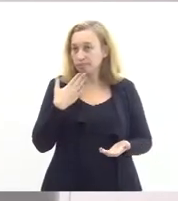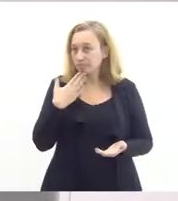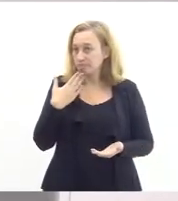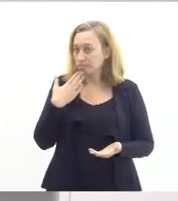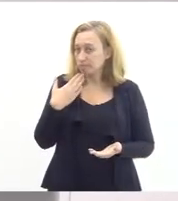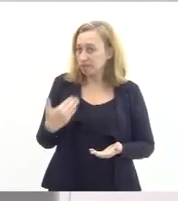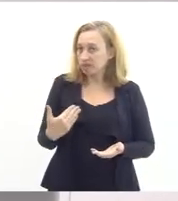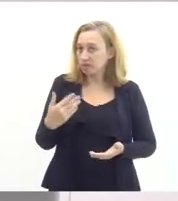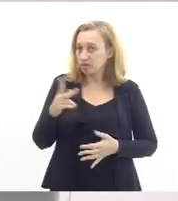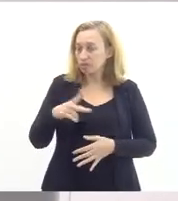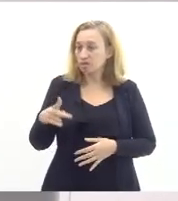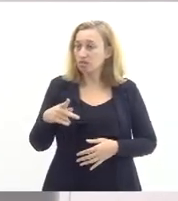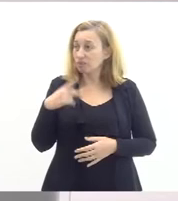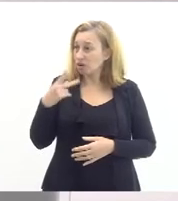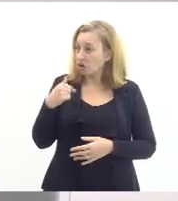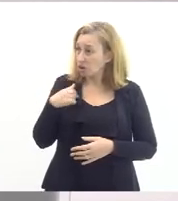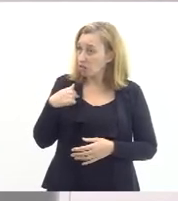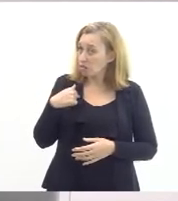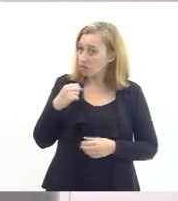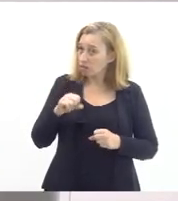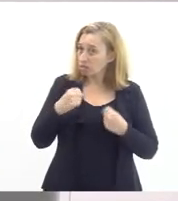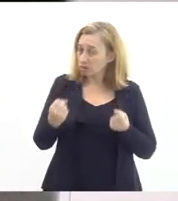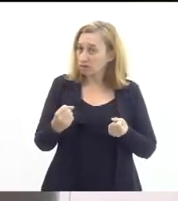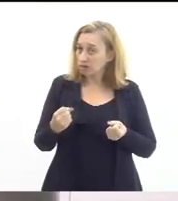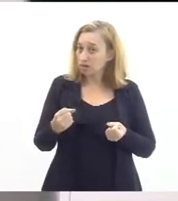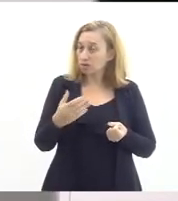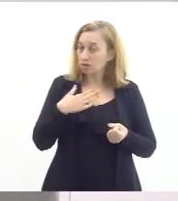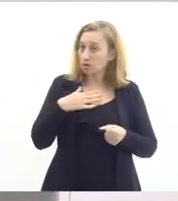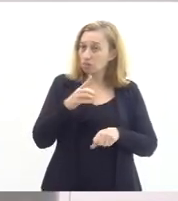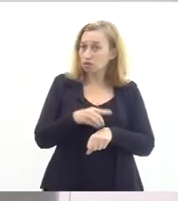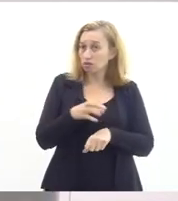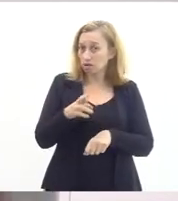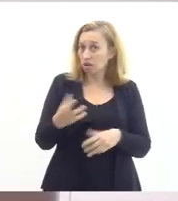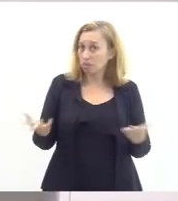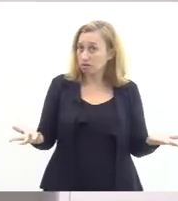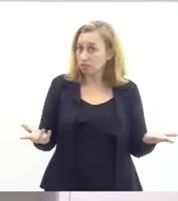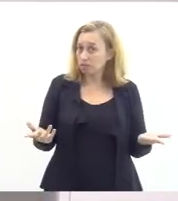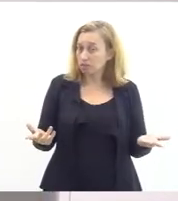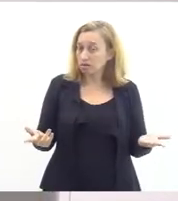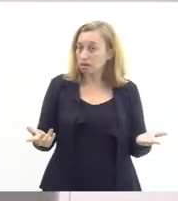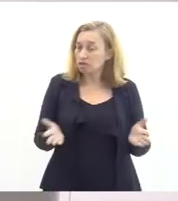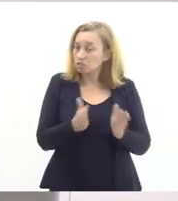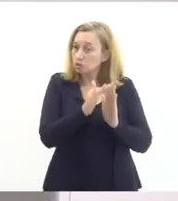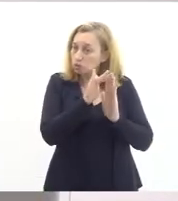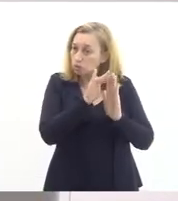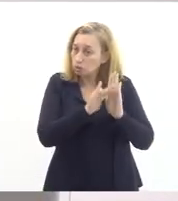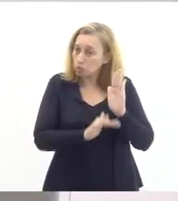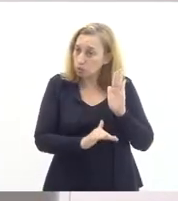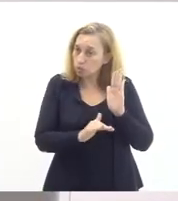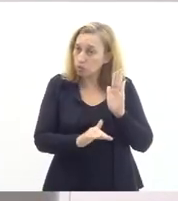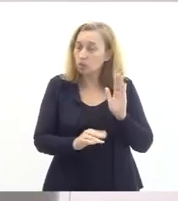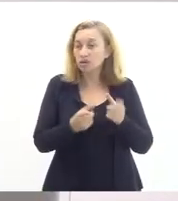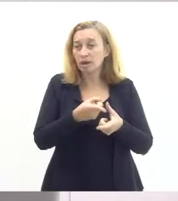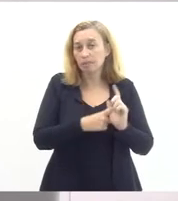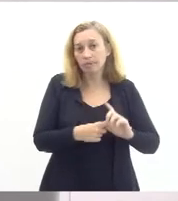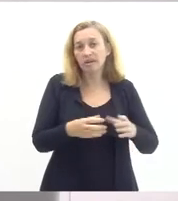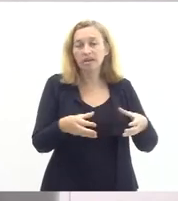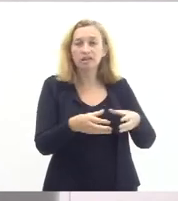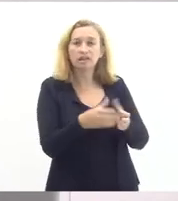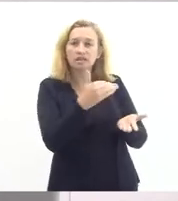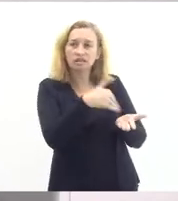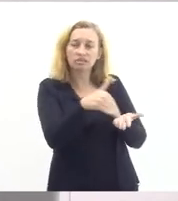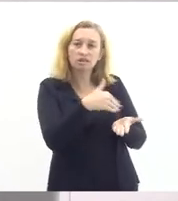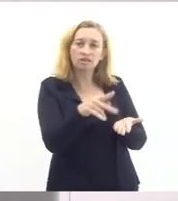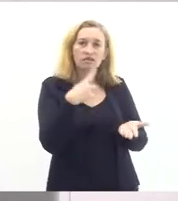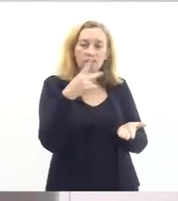olha, eu vou defender o doutorado mas isso tem prazo então a gente tem uma cadeia toda que depende disso a Seduc dizer que vai fazer